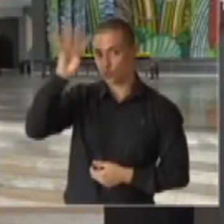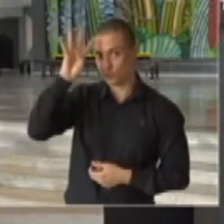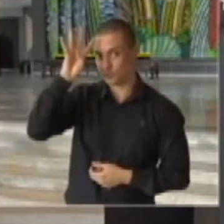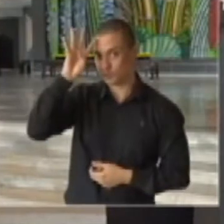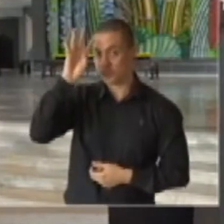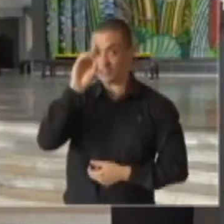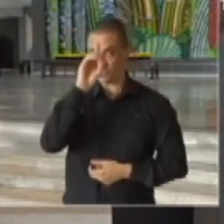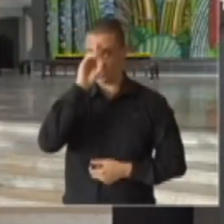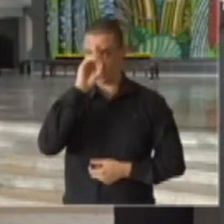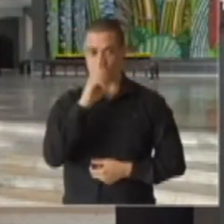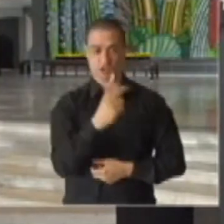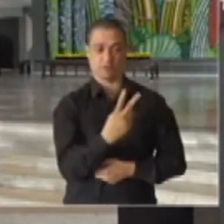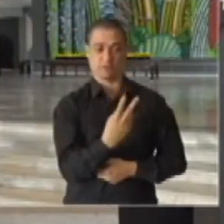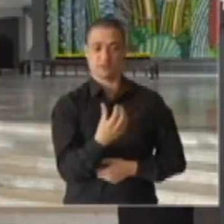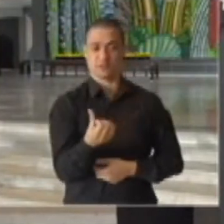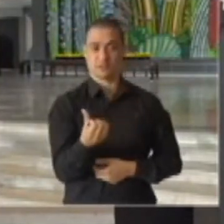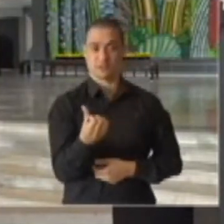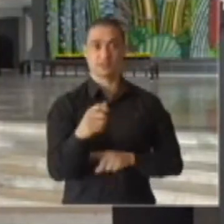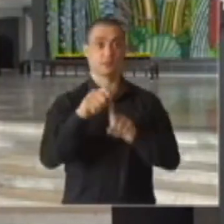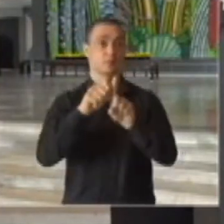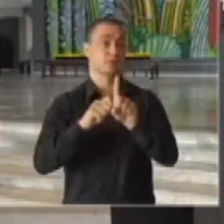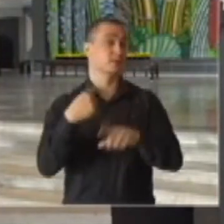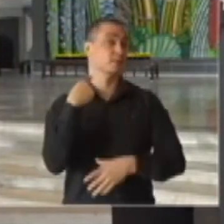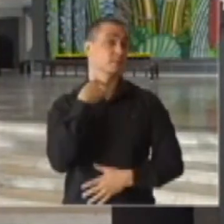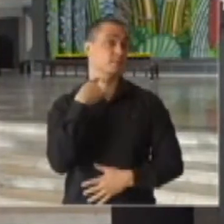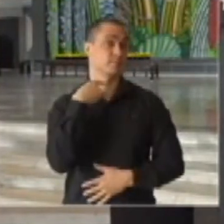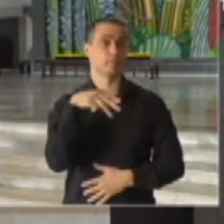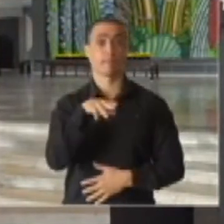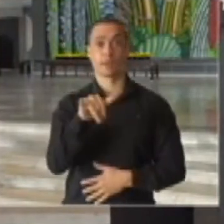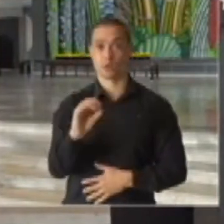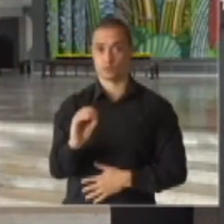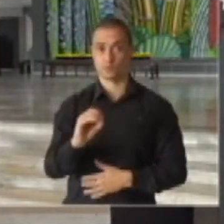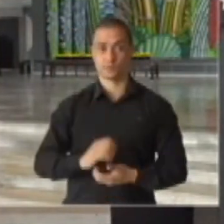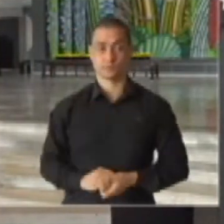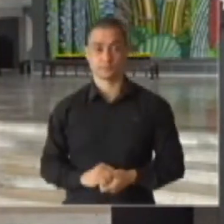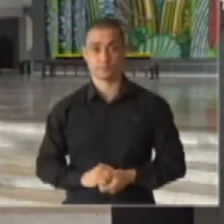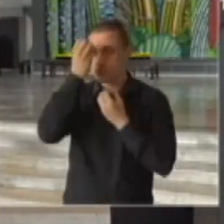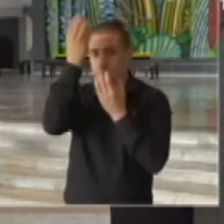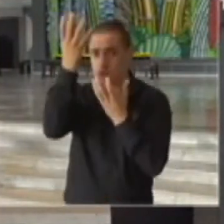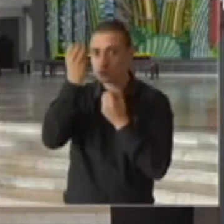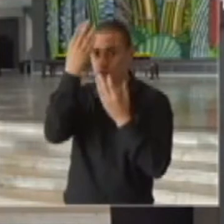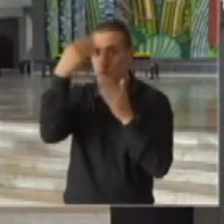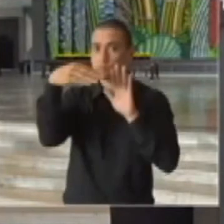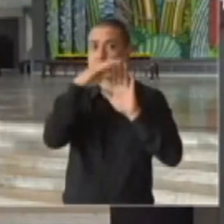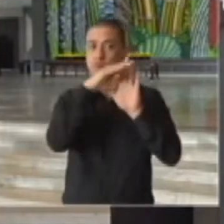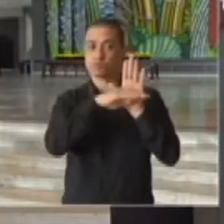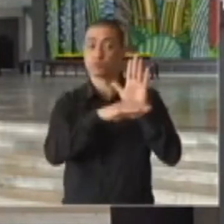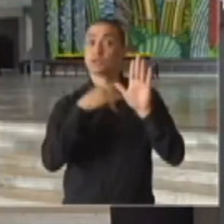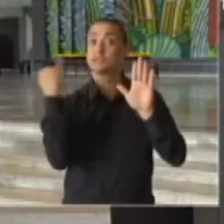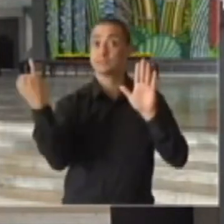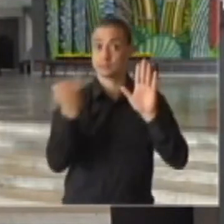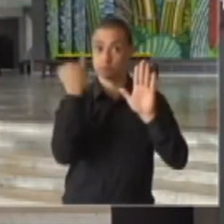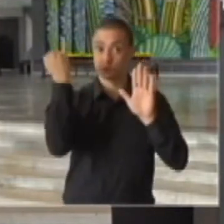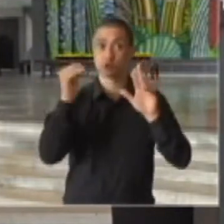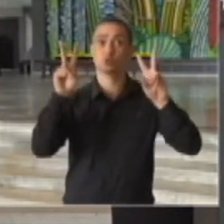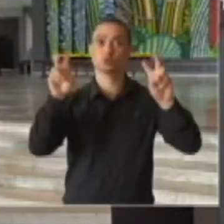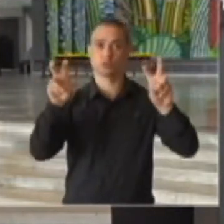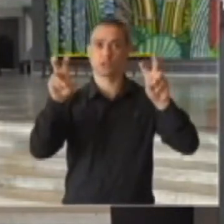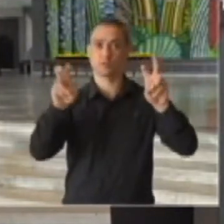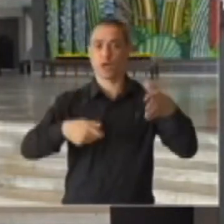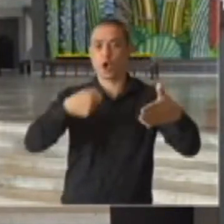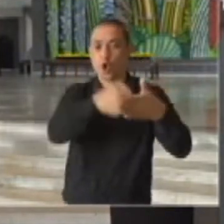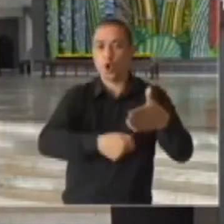21 horas e permissão de 40% de ocupação nos estabelecimentos. Relevantes e importantes sobre o combate